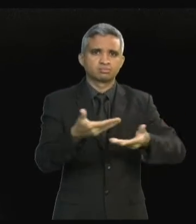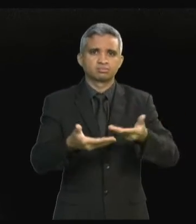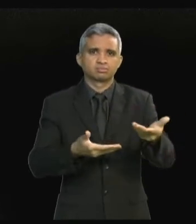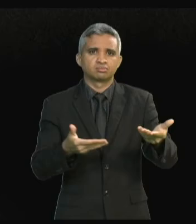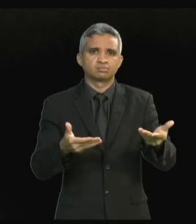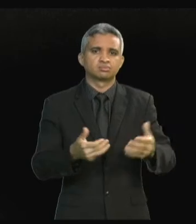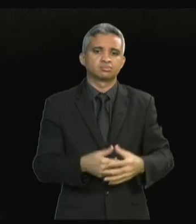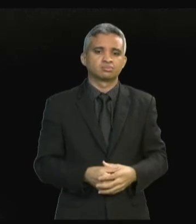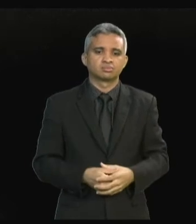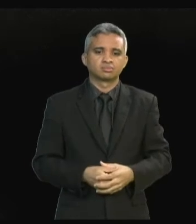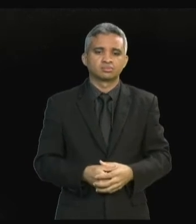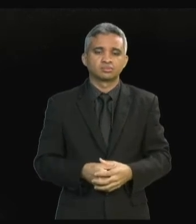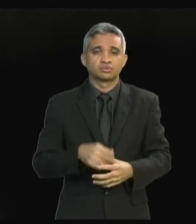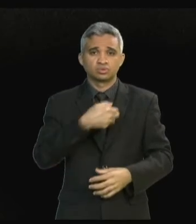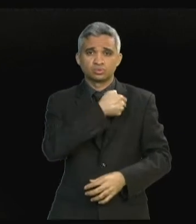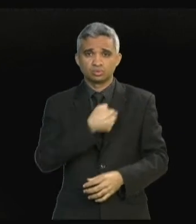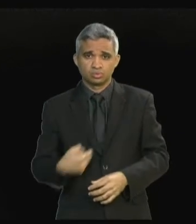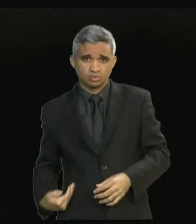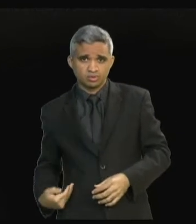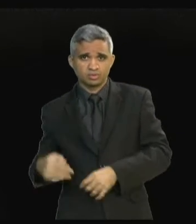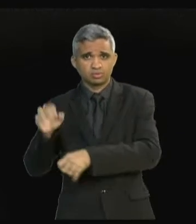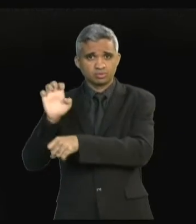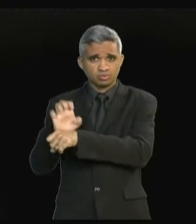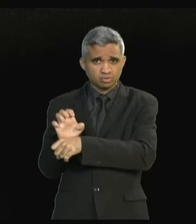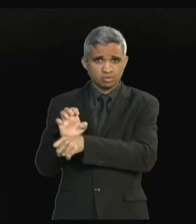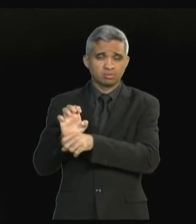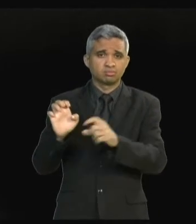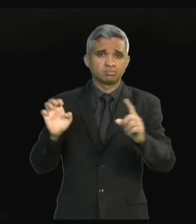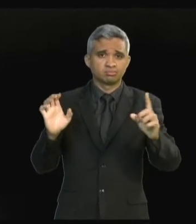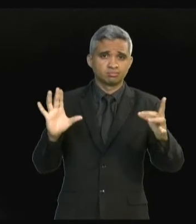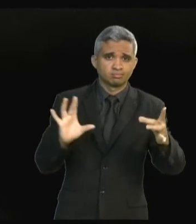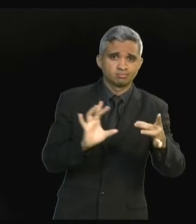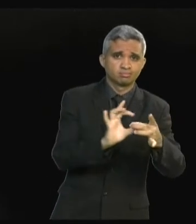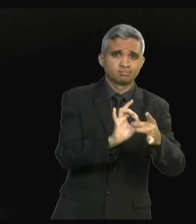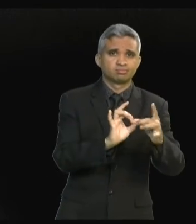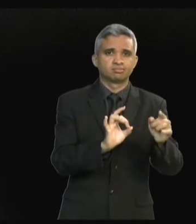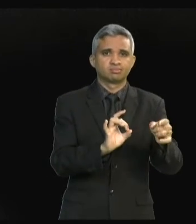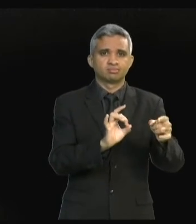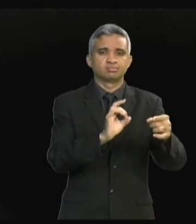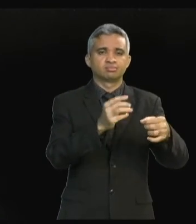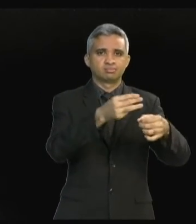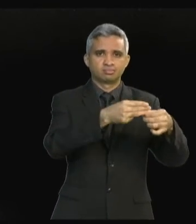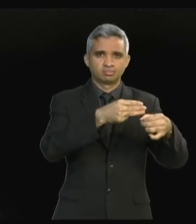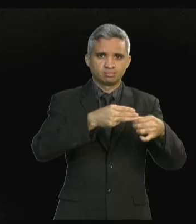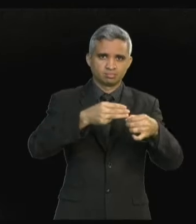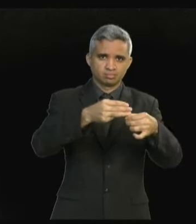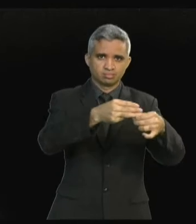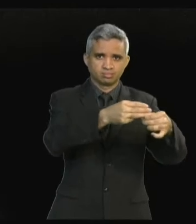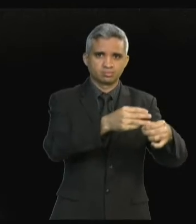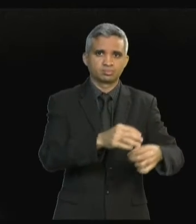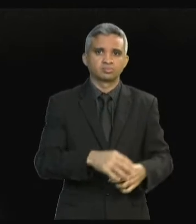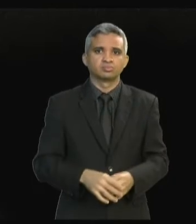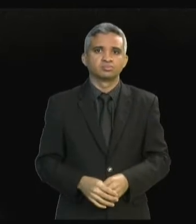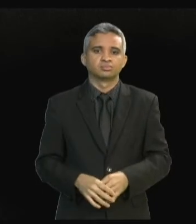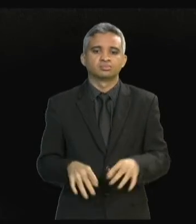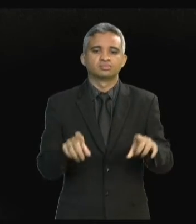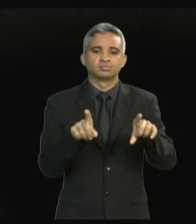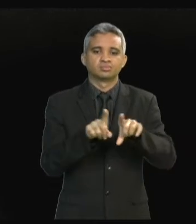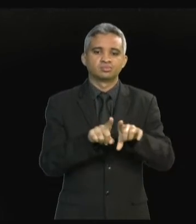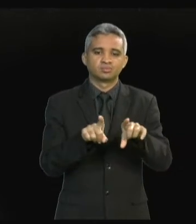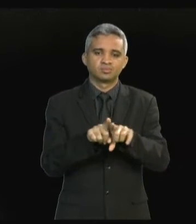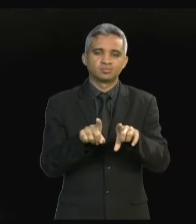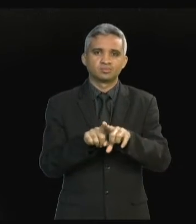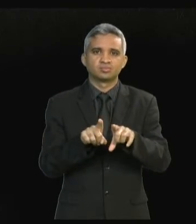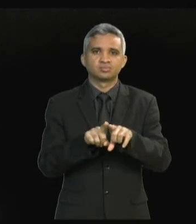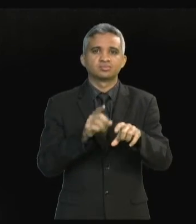do governo estadual. E na oportunidade também nós fizemos uma visita